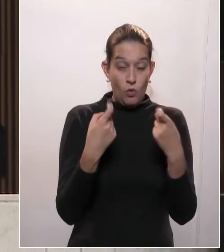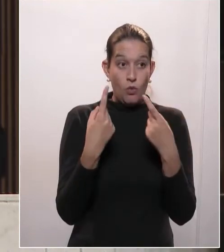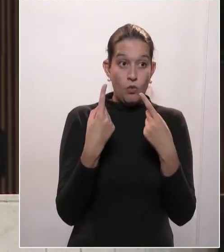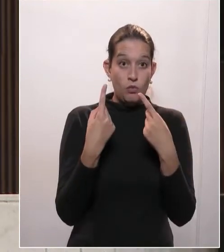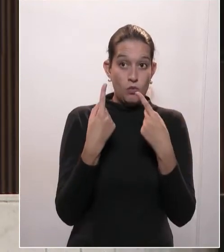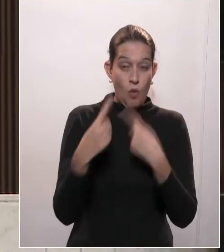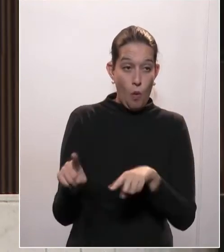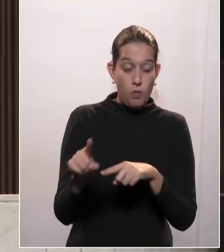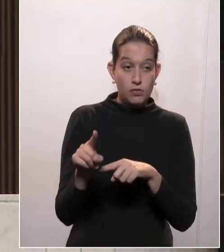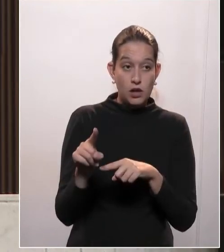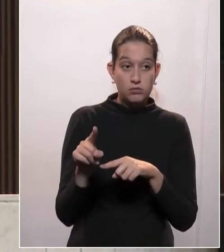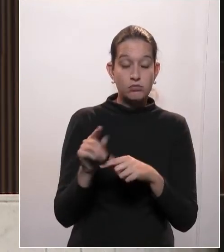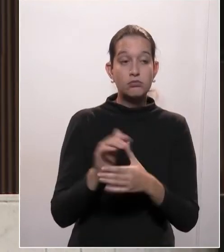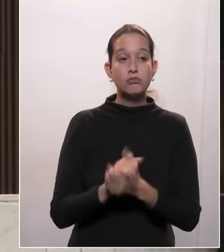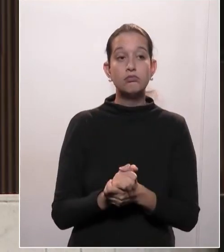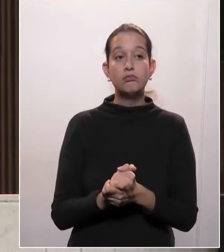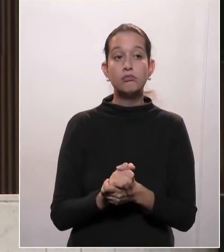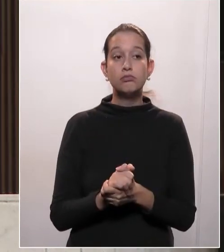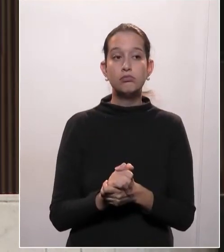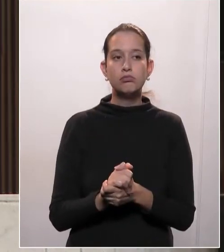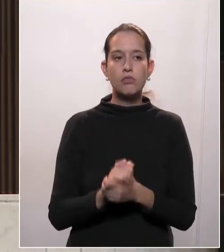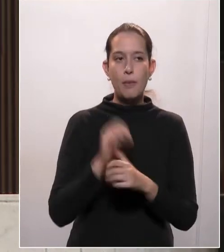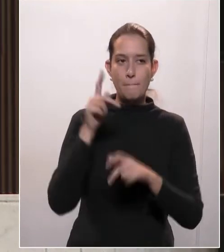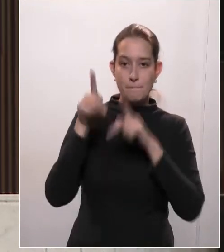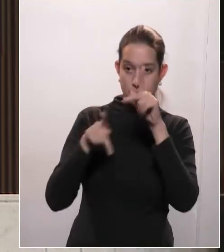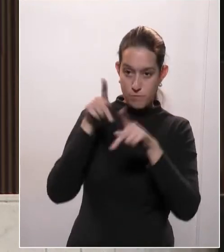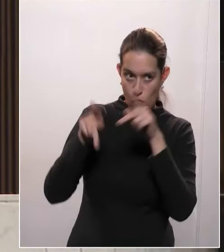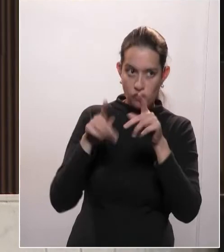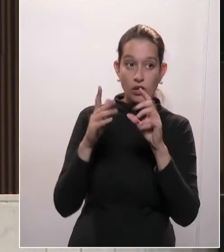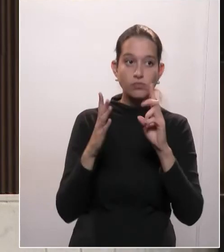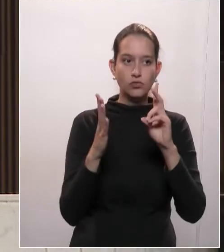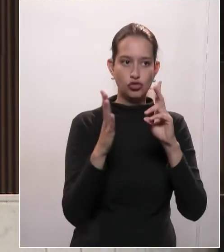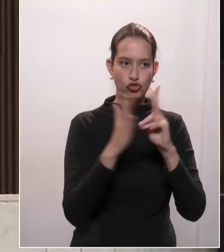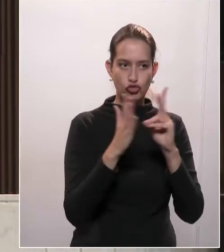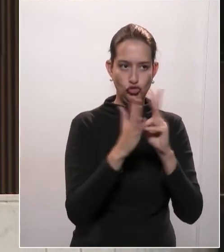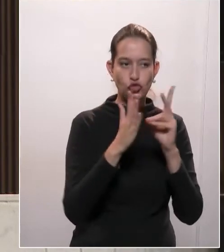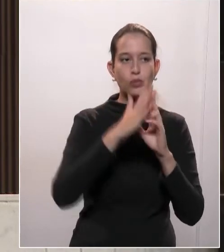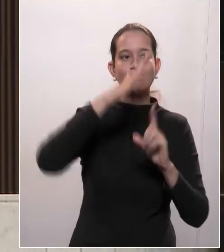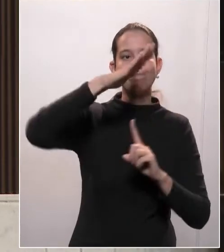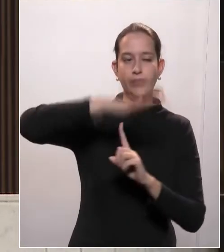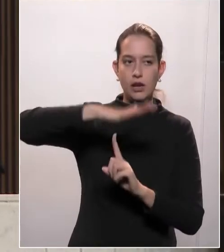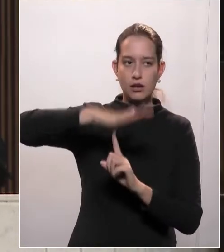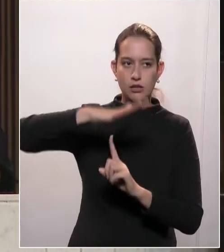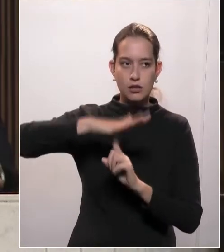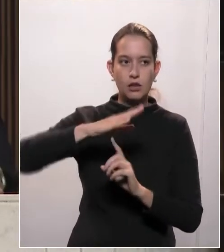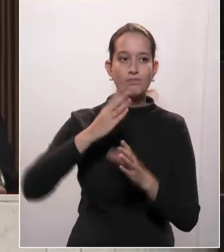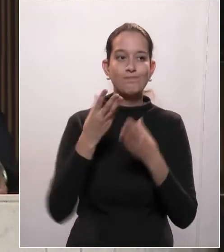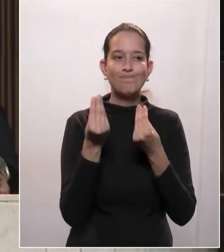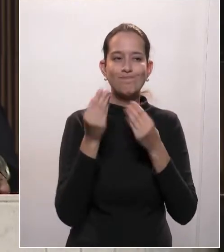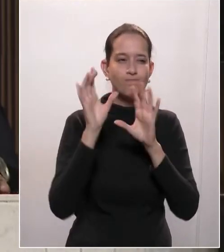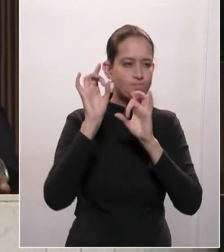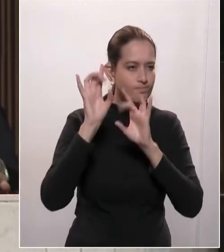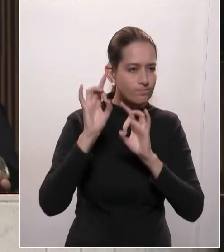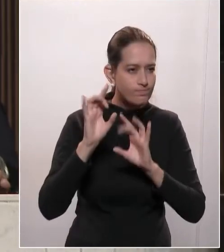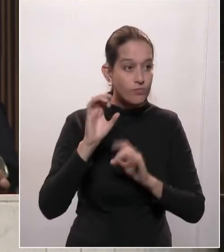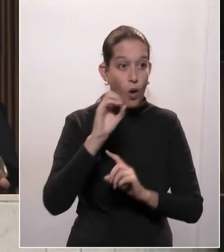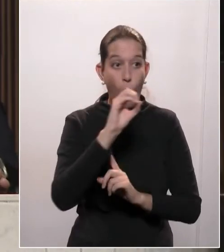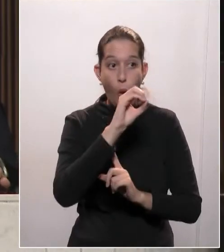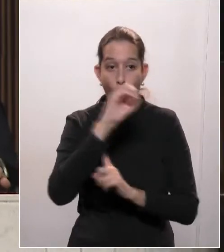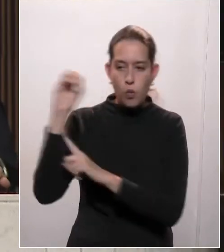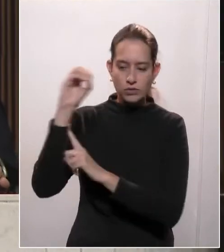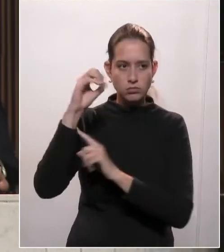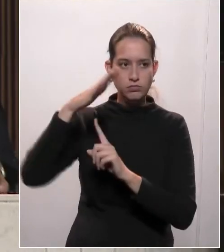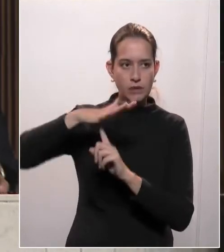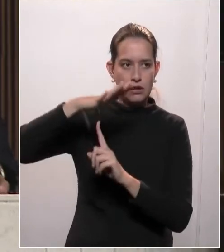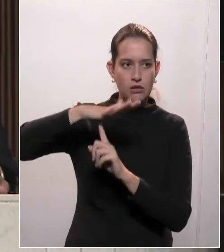povos indígenas no Estado, especialmente no Oeste do Paraná, tem acontecido